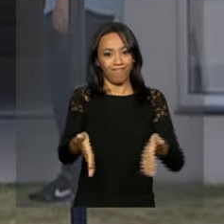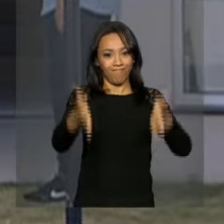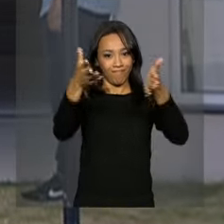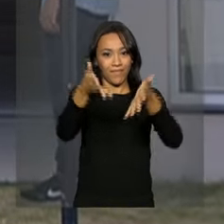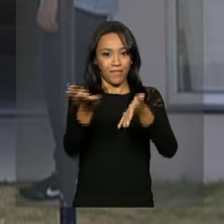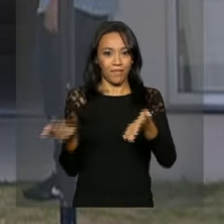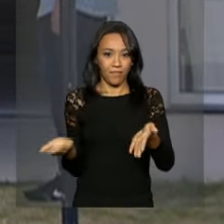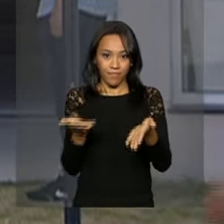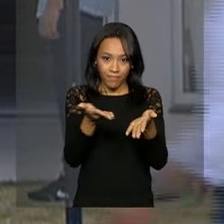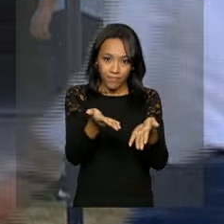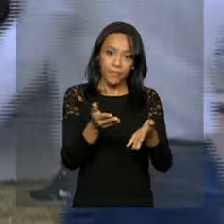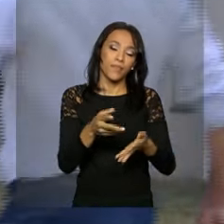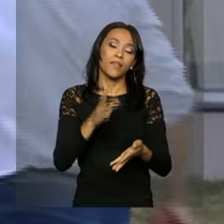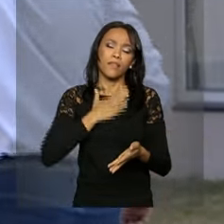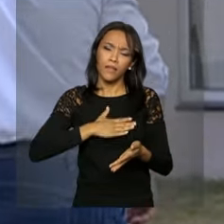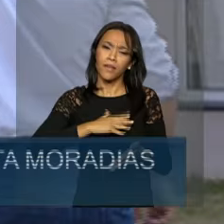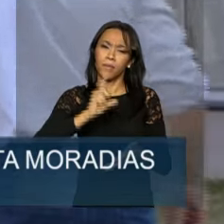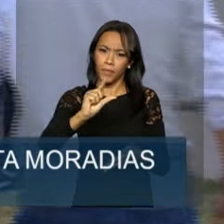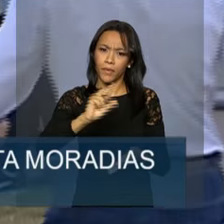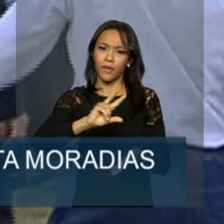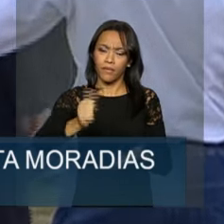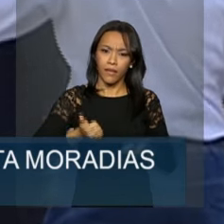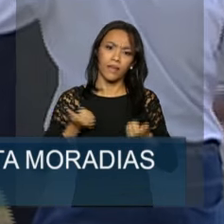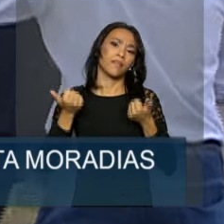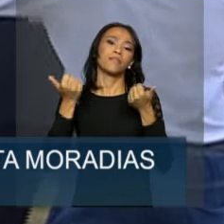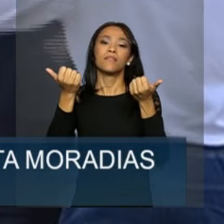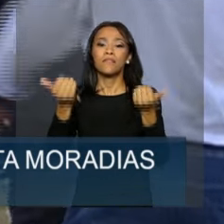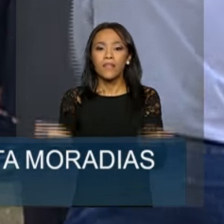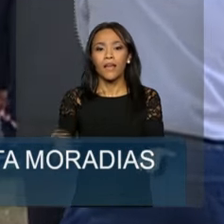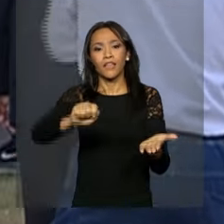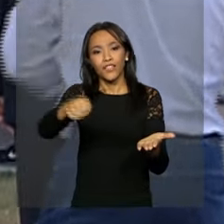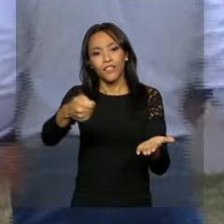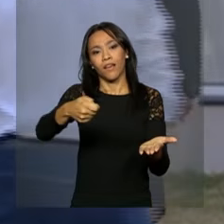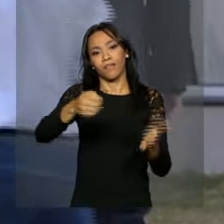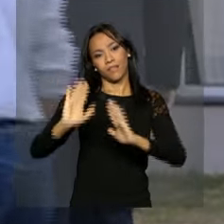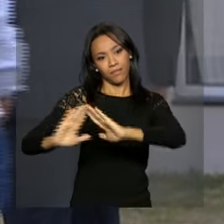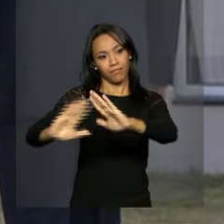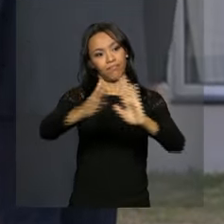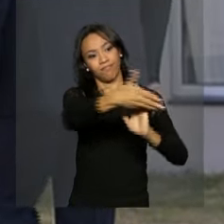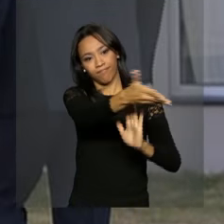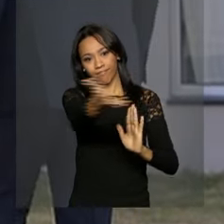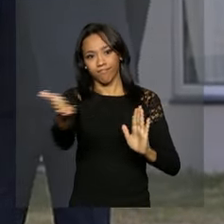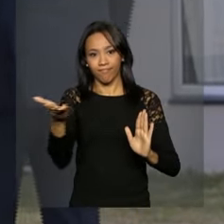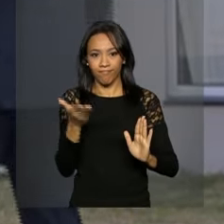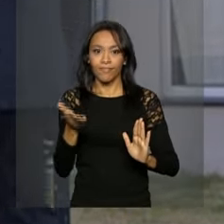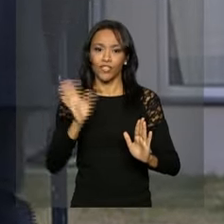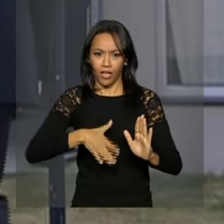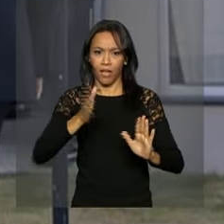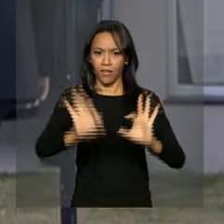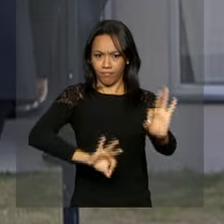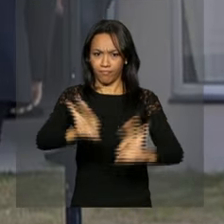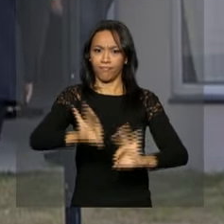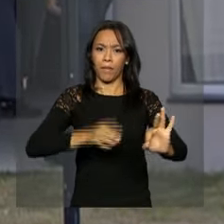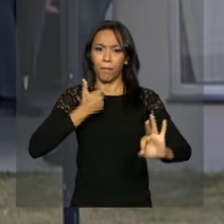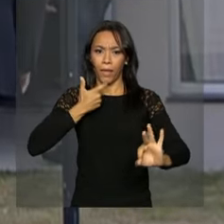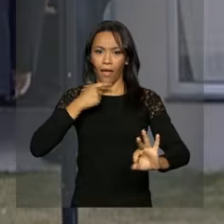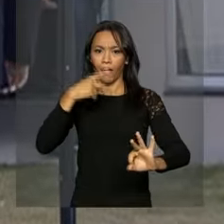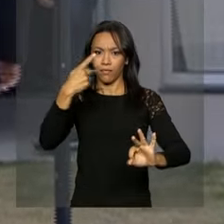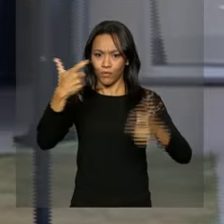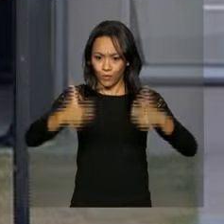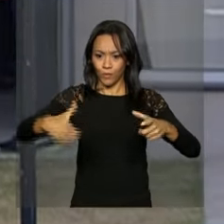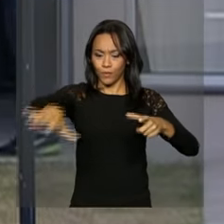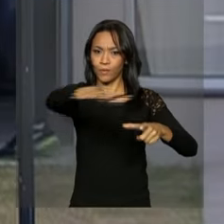da entrega dessa casa numa cerimônia oficial no palco que está ali perto desse